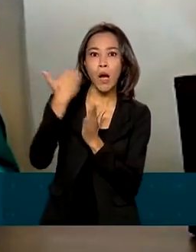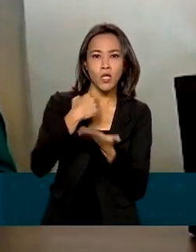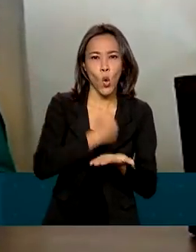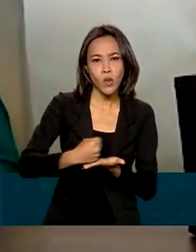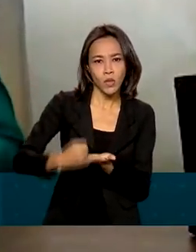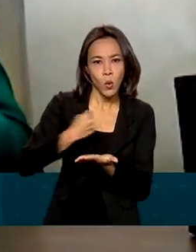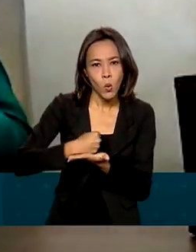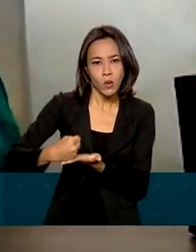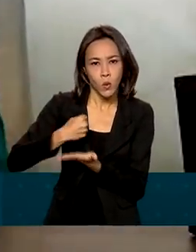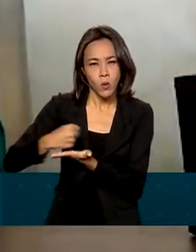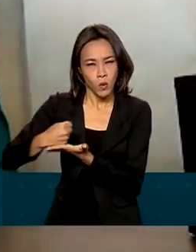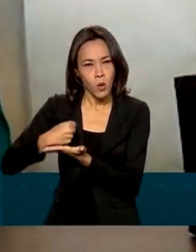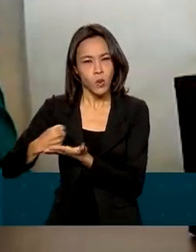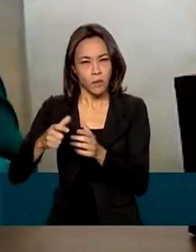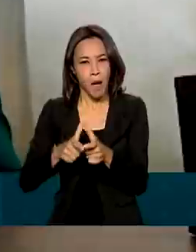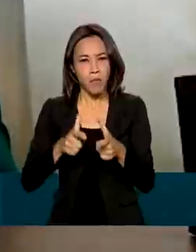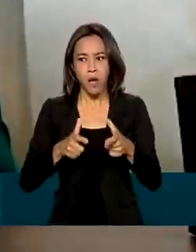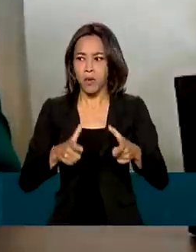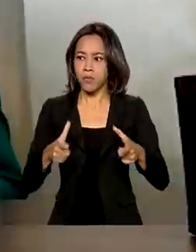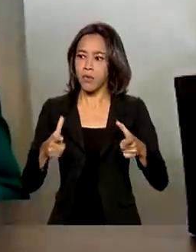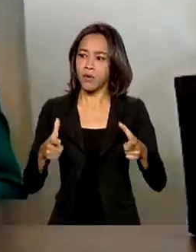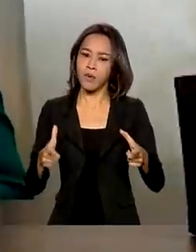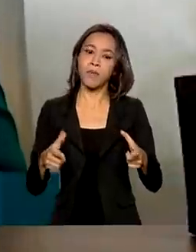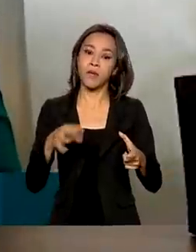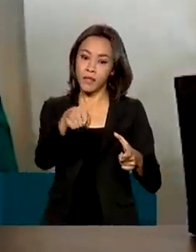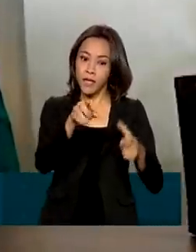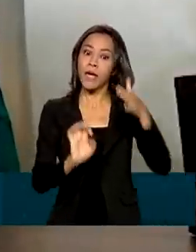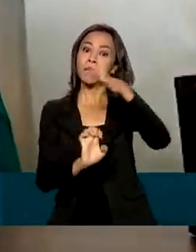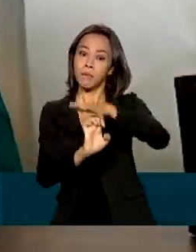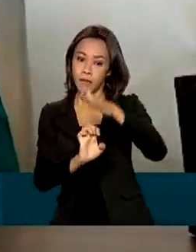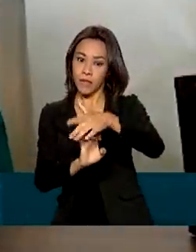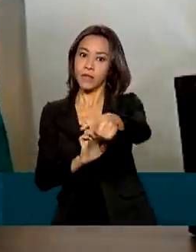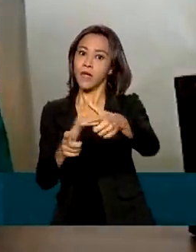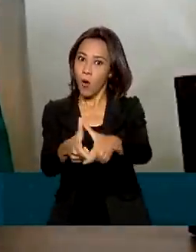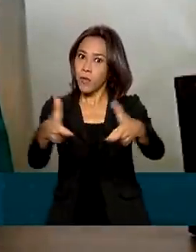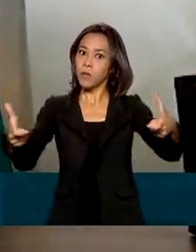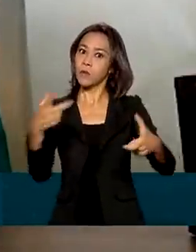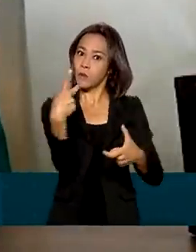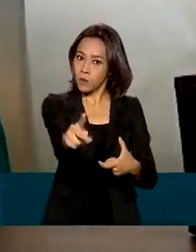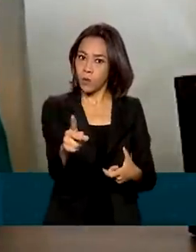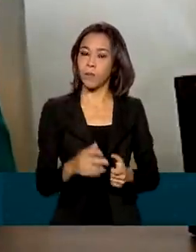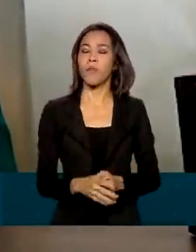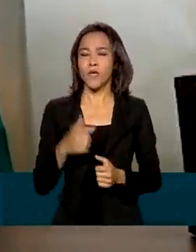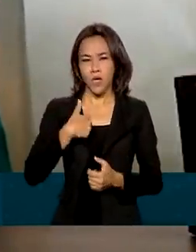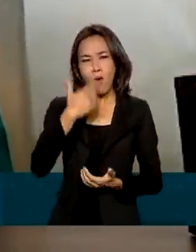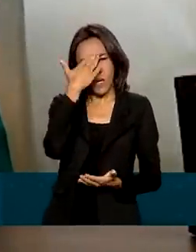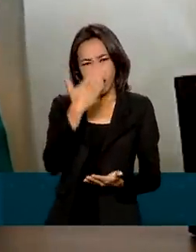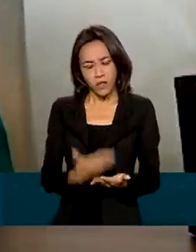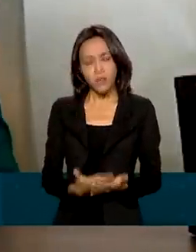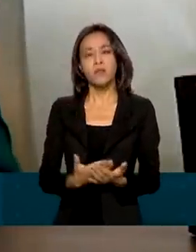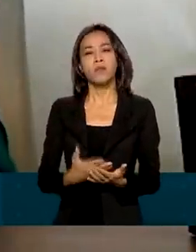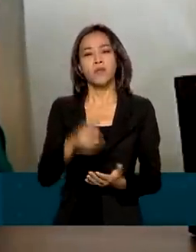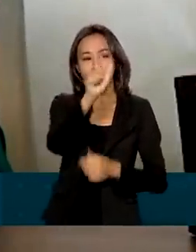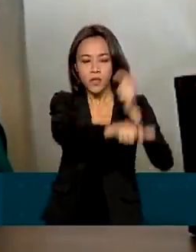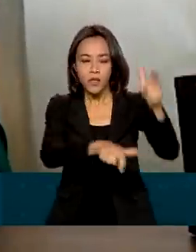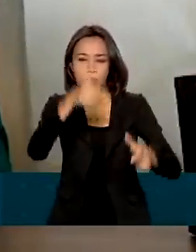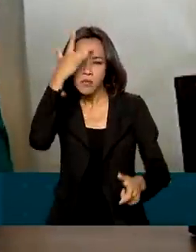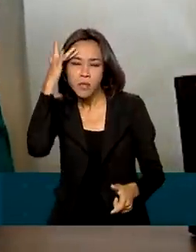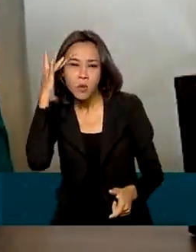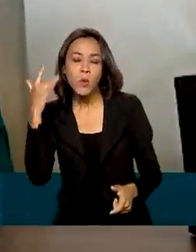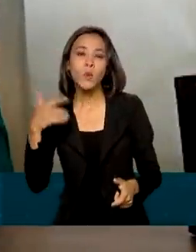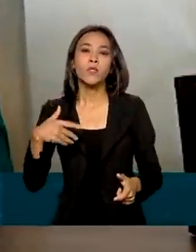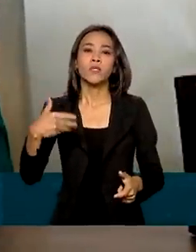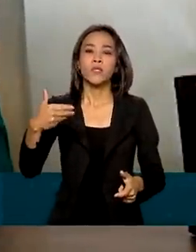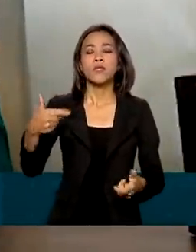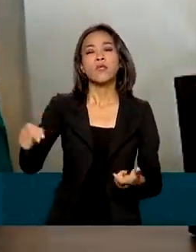empresa cresceu enquanto contratação. E eu acredito que os nossos clientes também, pela demanda que